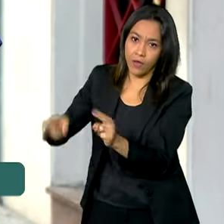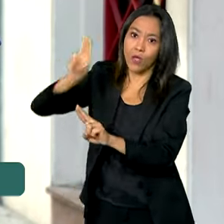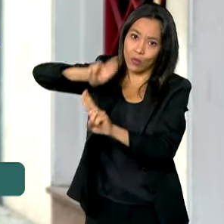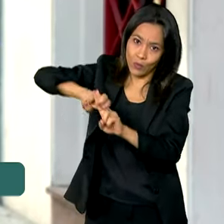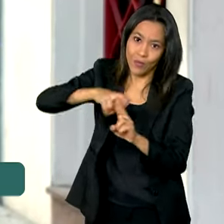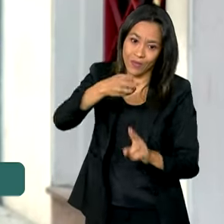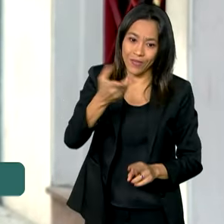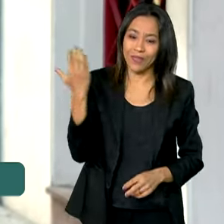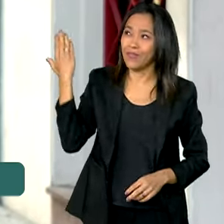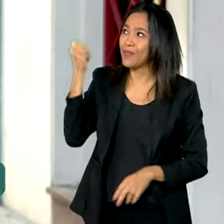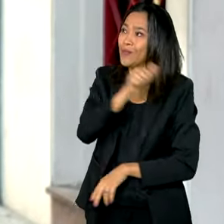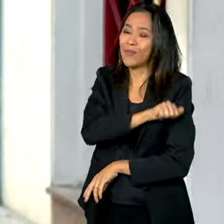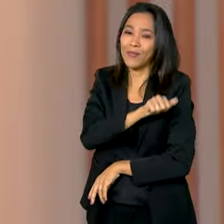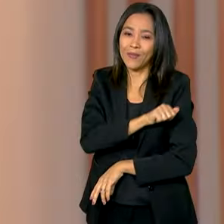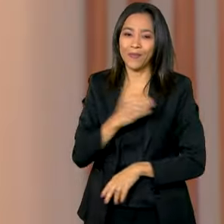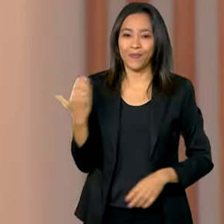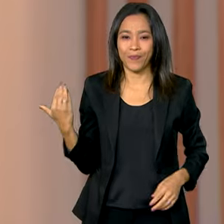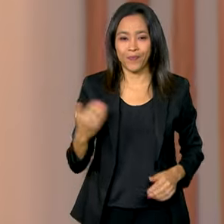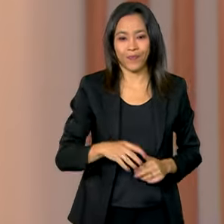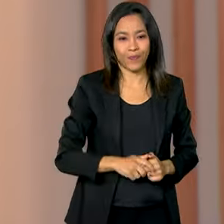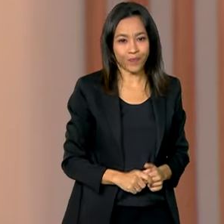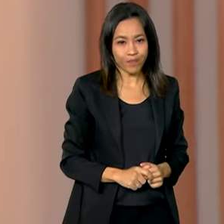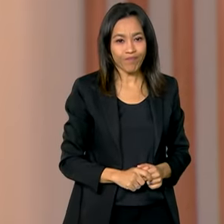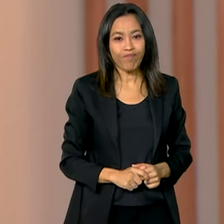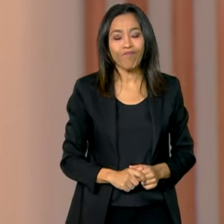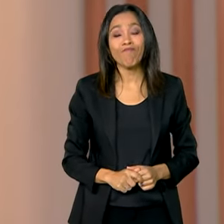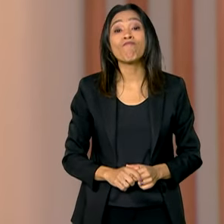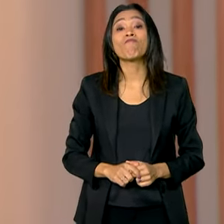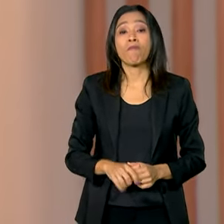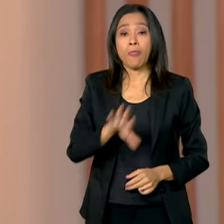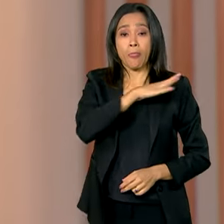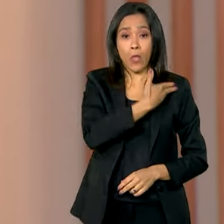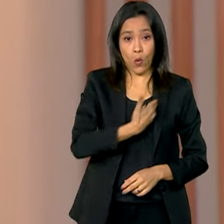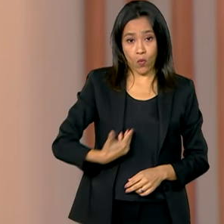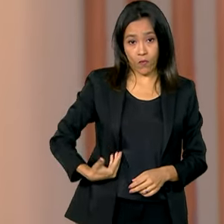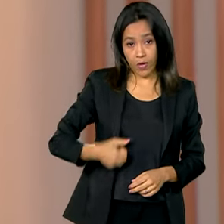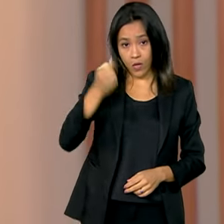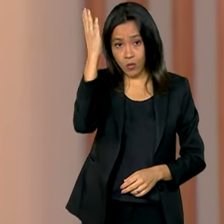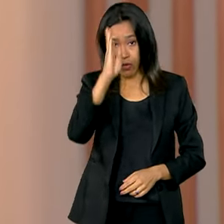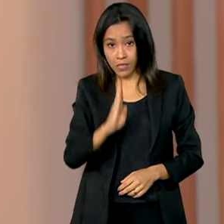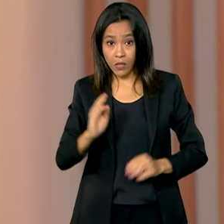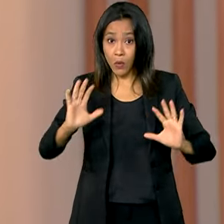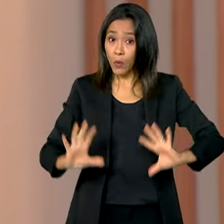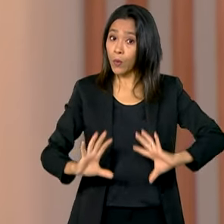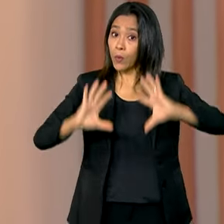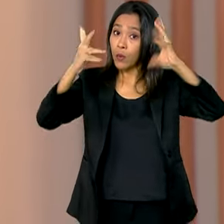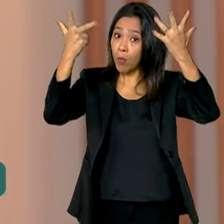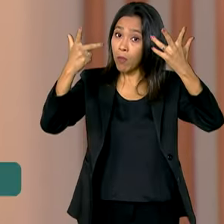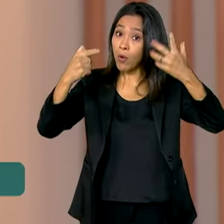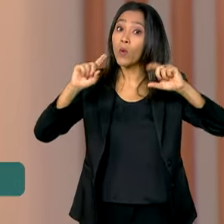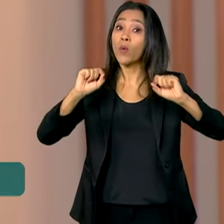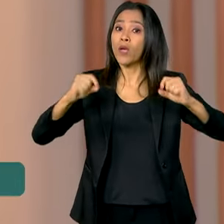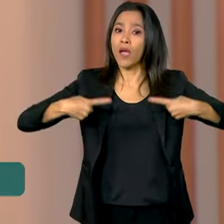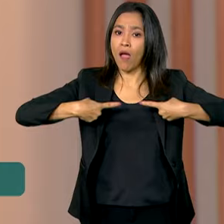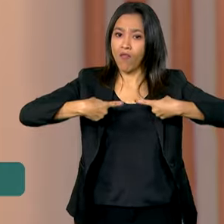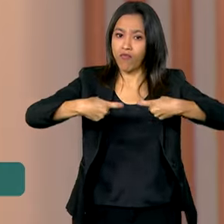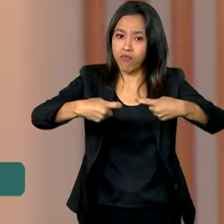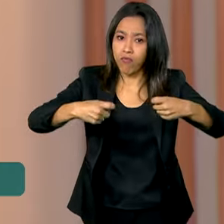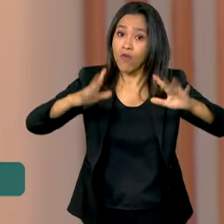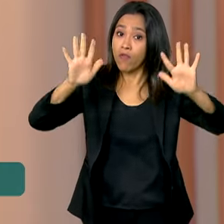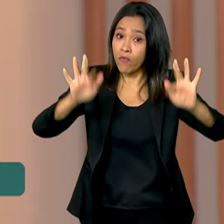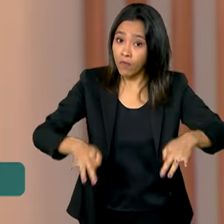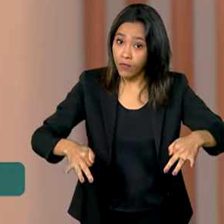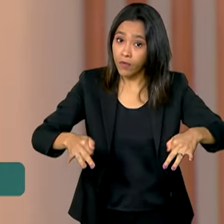Janeiro, Alessandra Lava. O governo brasileiro comemorou o acordo de cessar fogo no Líbano entre